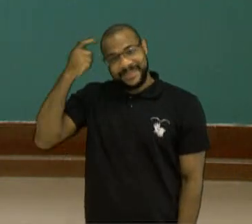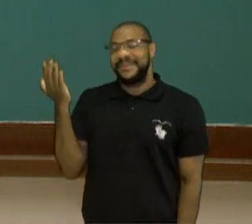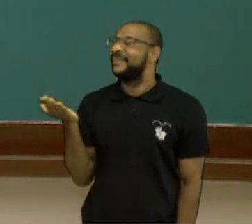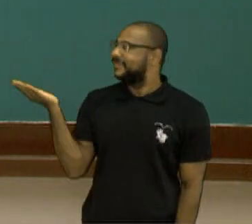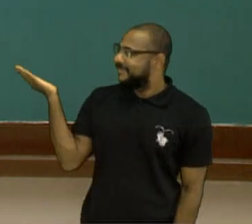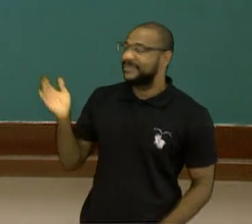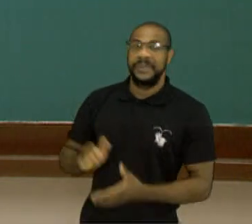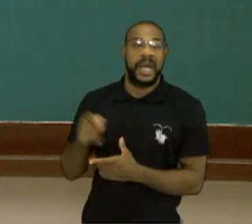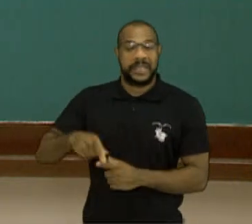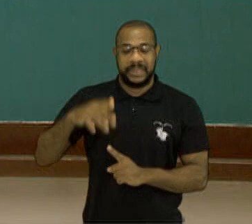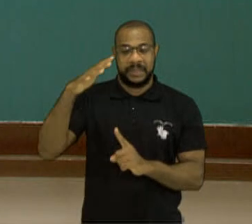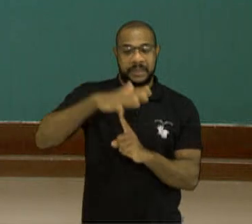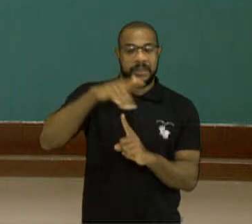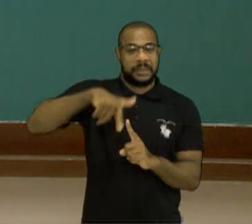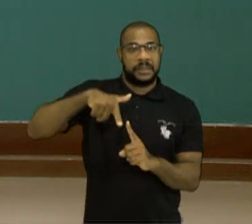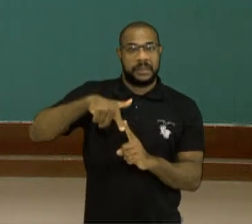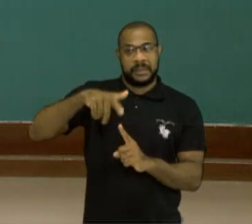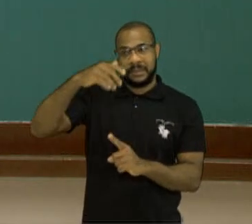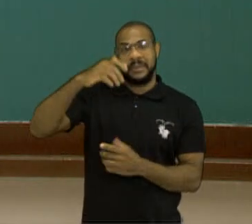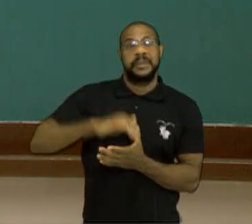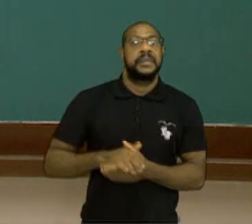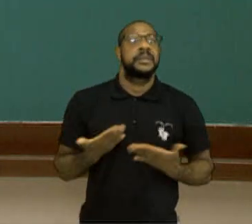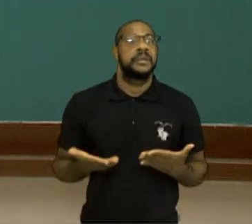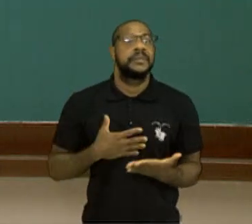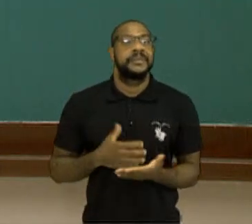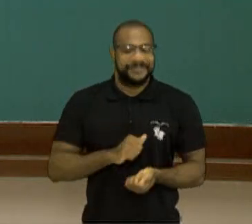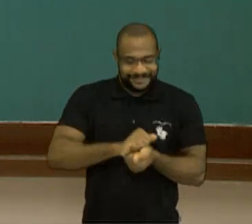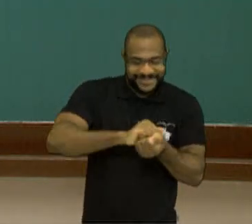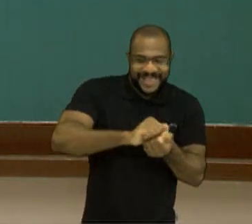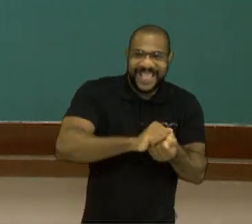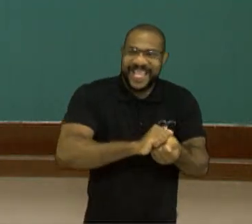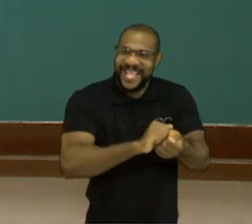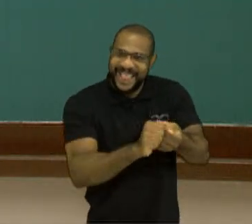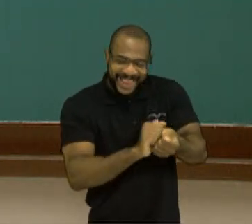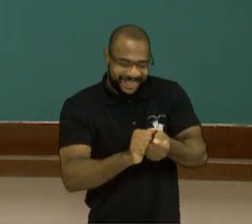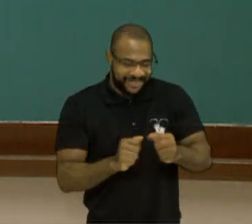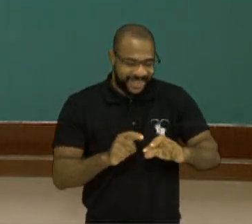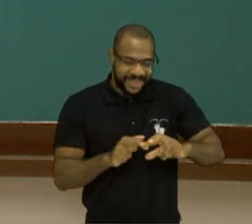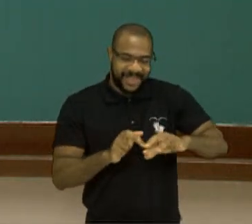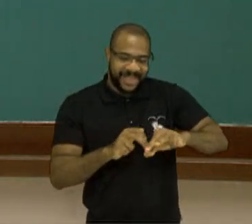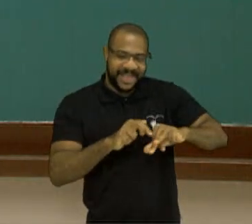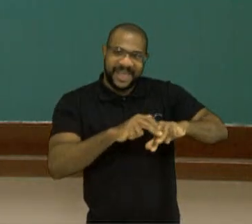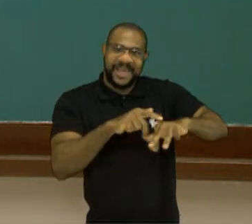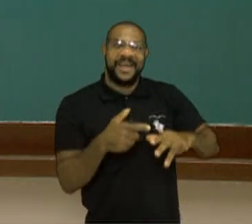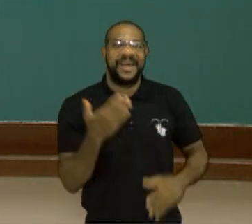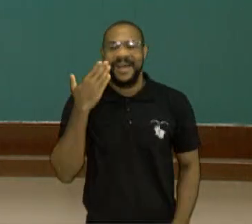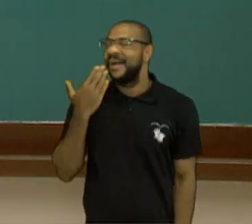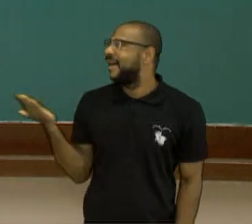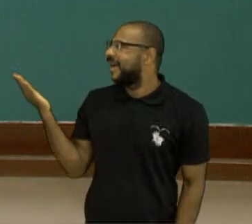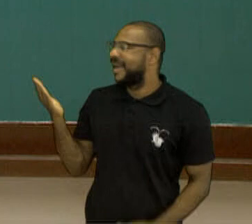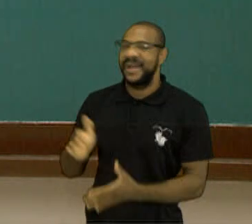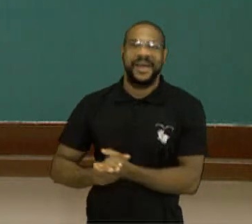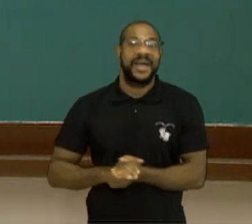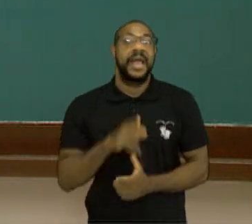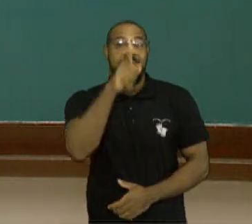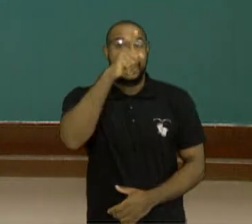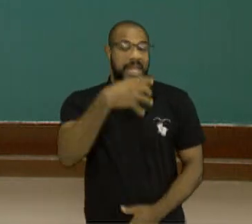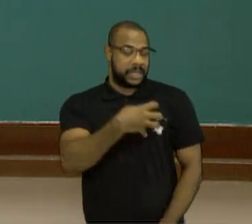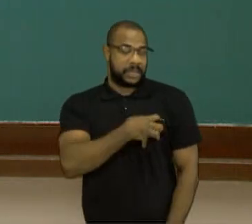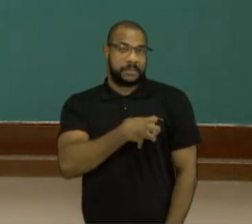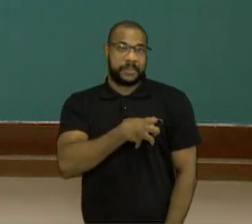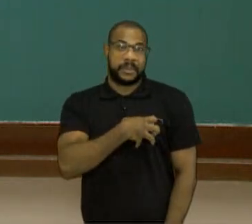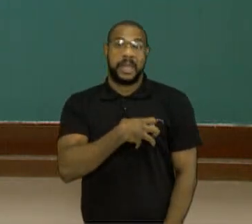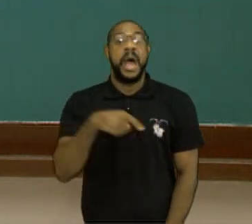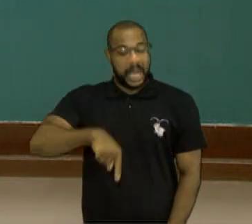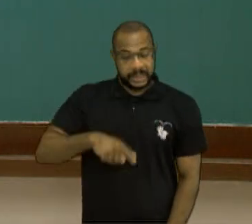em Curitiba. Foi inspirada na limpeza, na lavação da escadaria da Nossa Senhora, Nosso Senhor do Bom Fim em Salvador. Mas aqui em